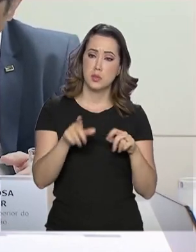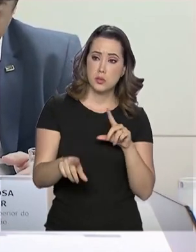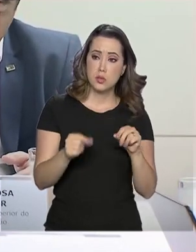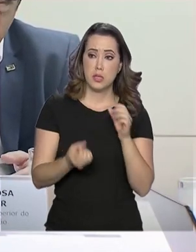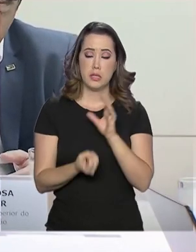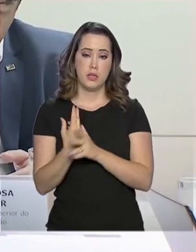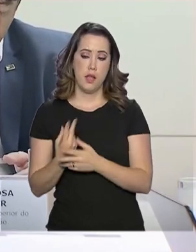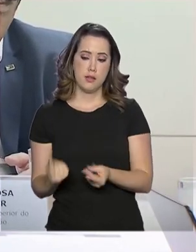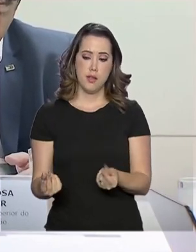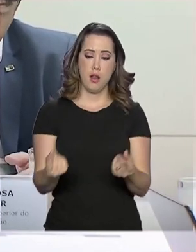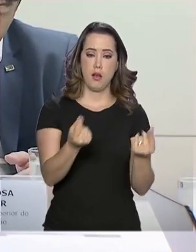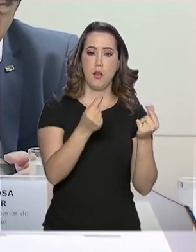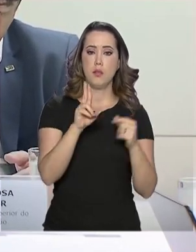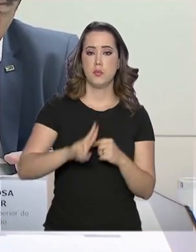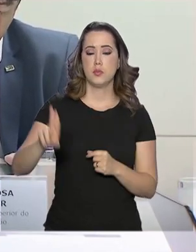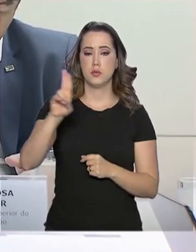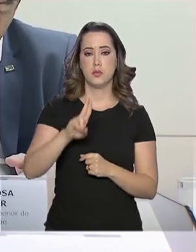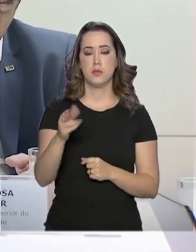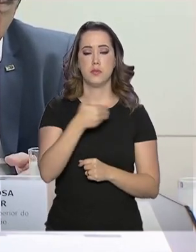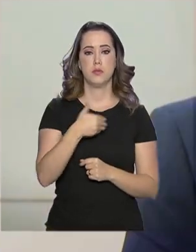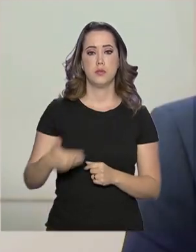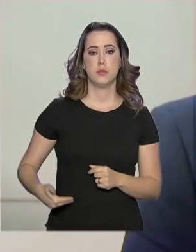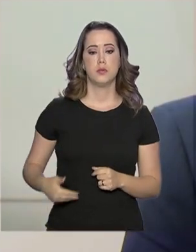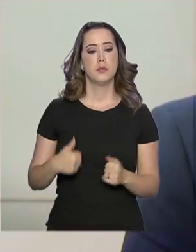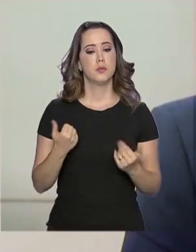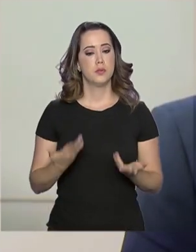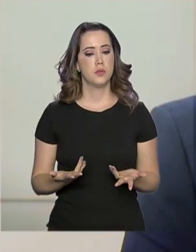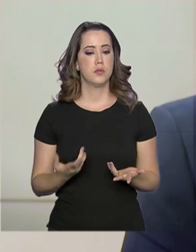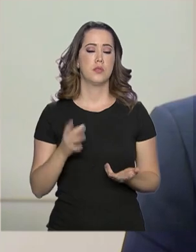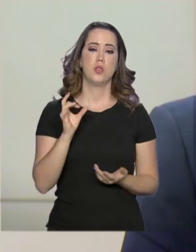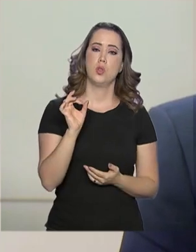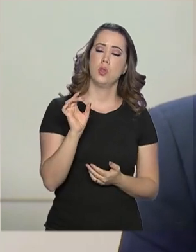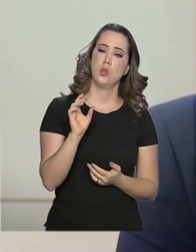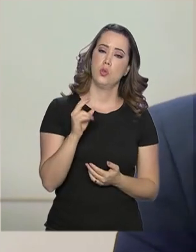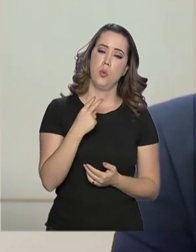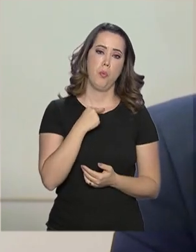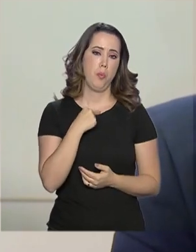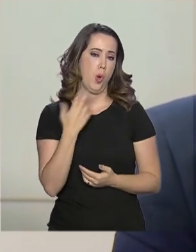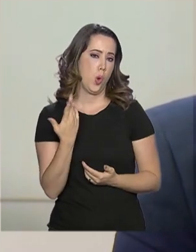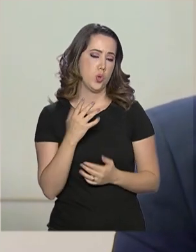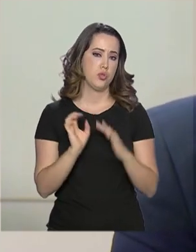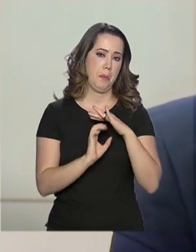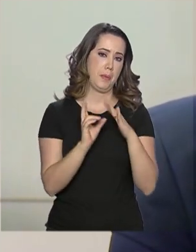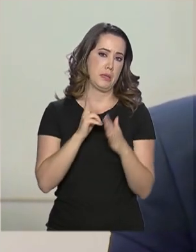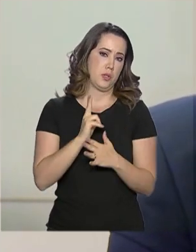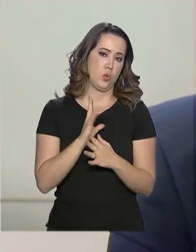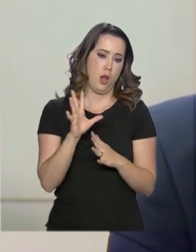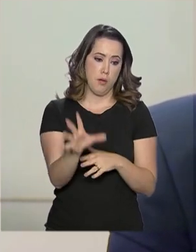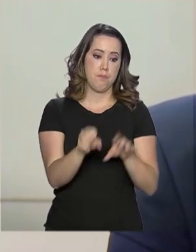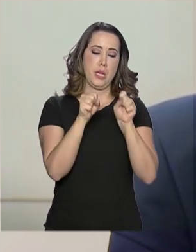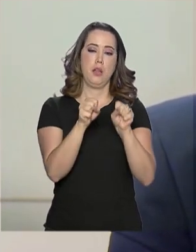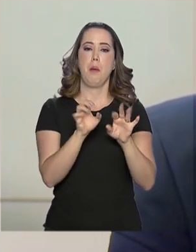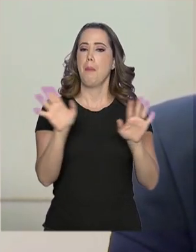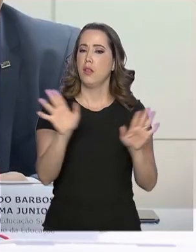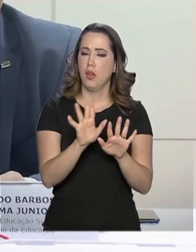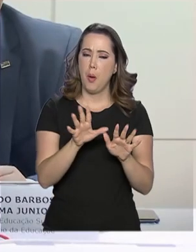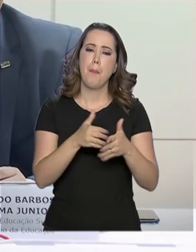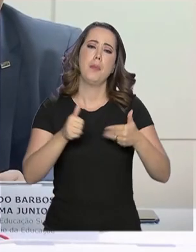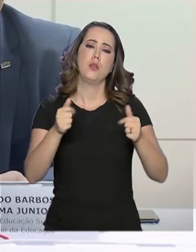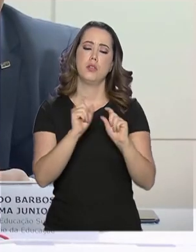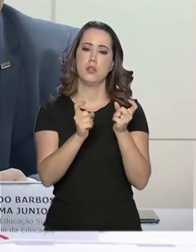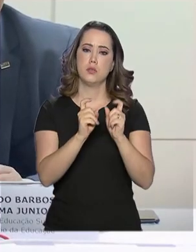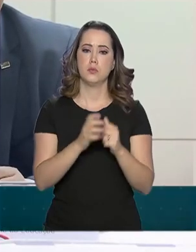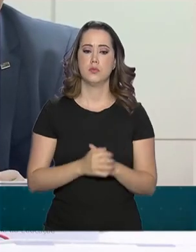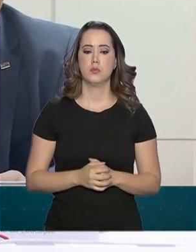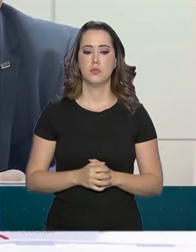gerar recursos para as universidades públicas. Não se trata de privatização e sim melhorar a gestão. Tem que